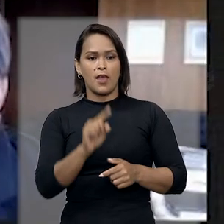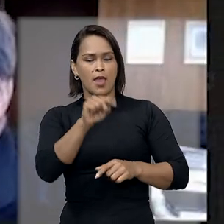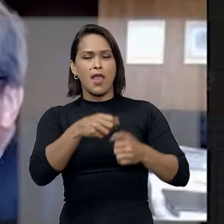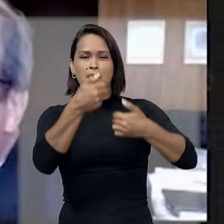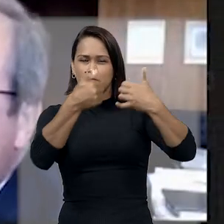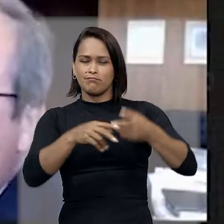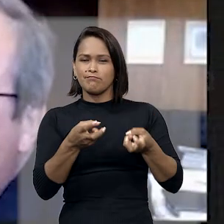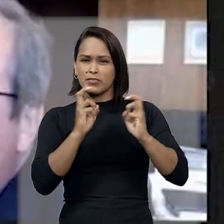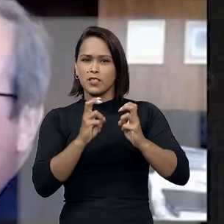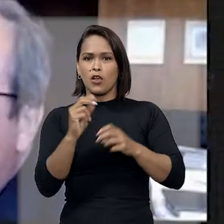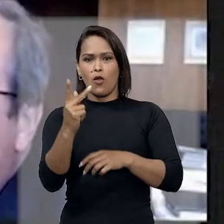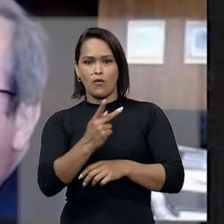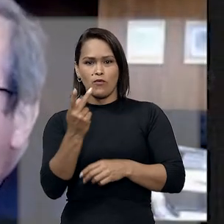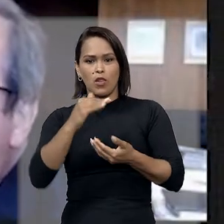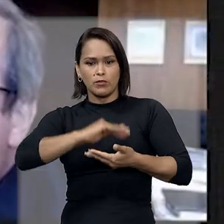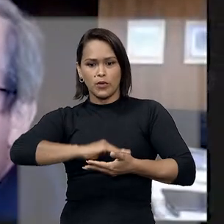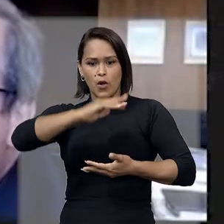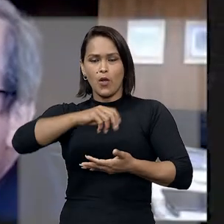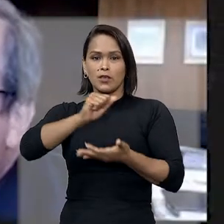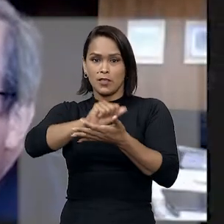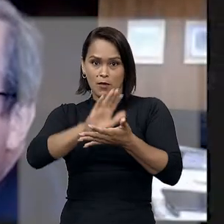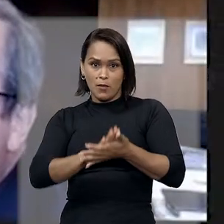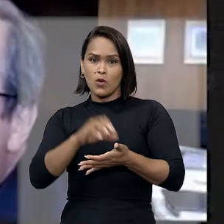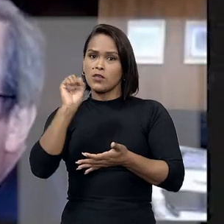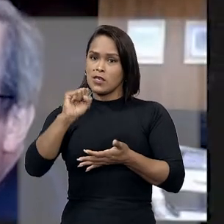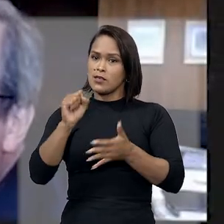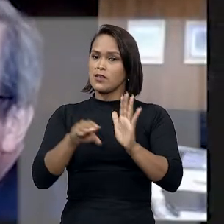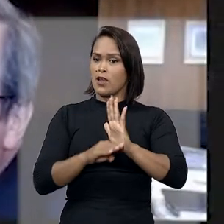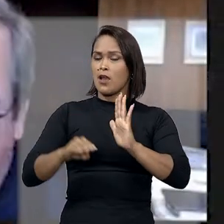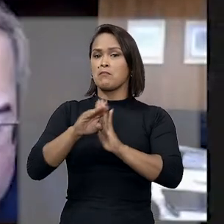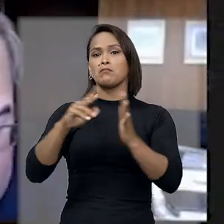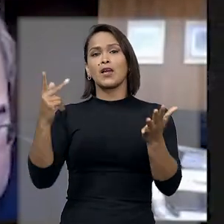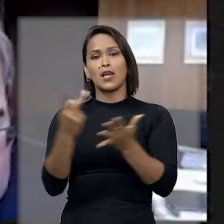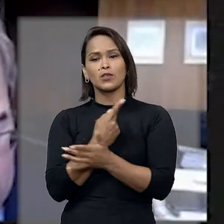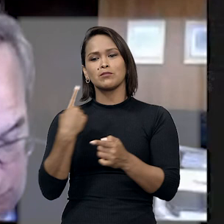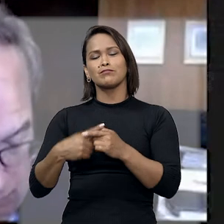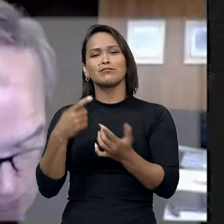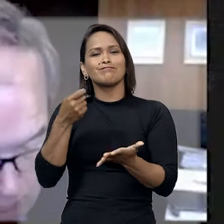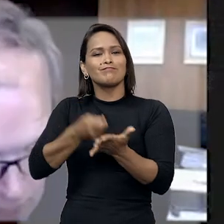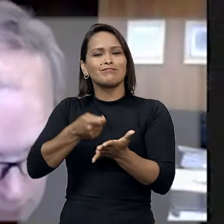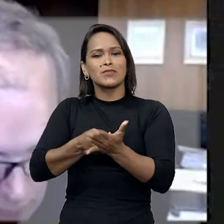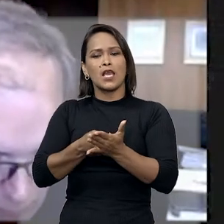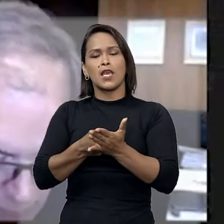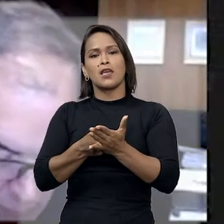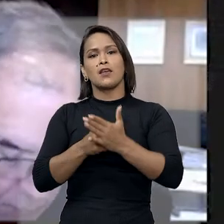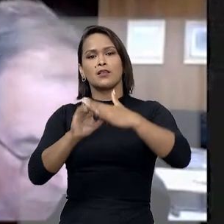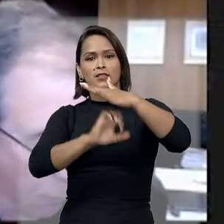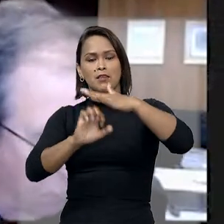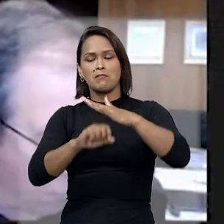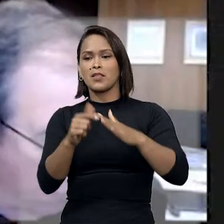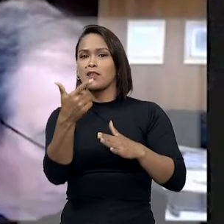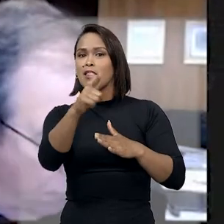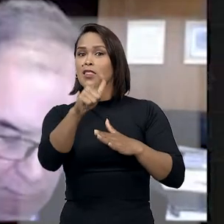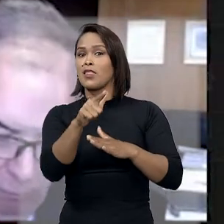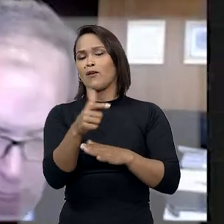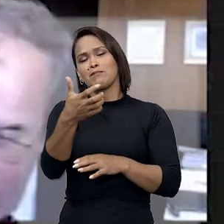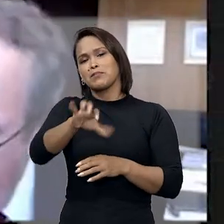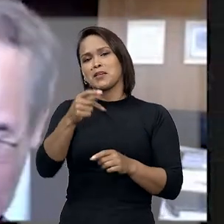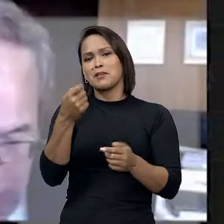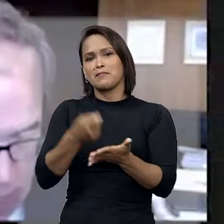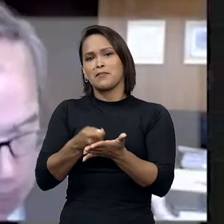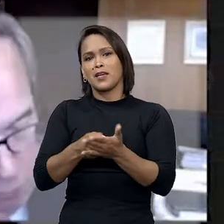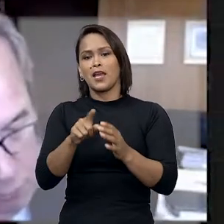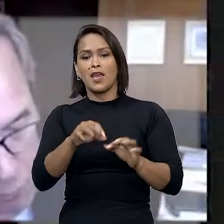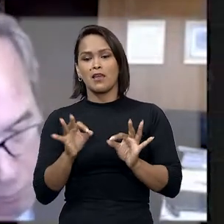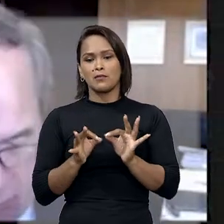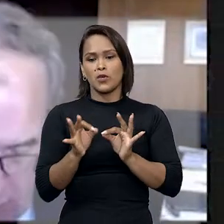reconheceu que o valor acumulado da multa é alto, mas que isso ocorreu devido à resistência do plano em cumprir a ordem judicial, que inclusive